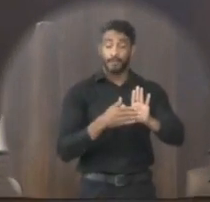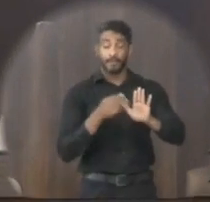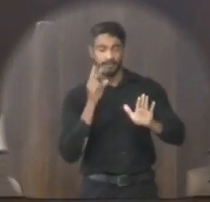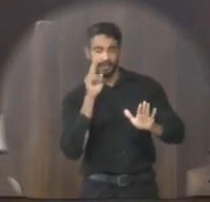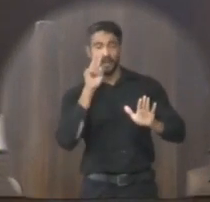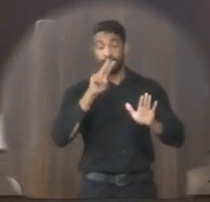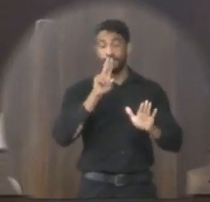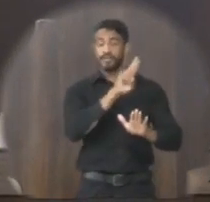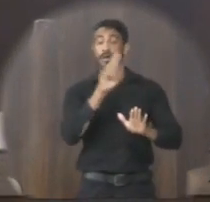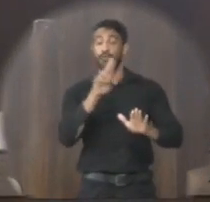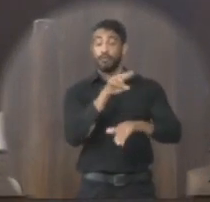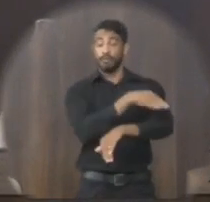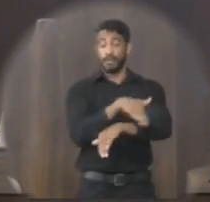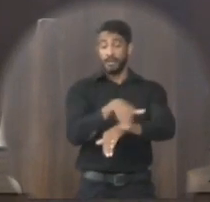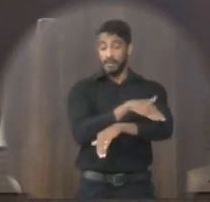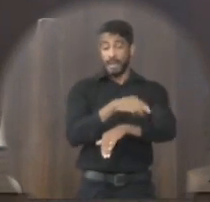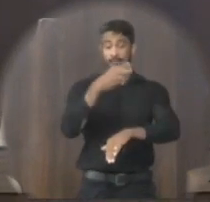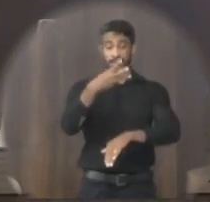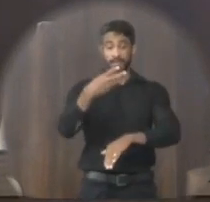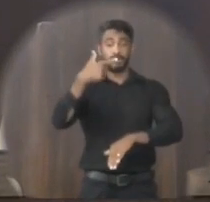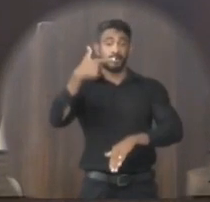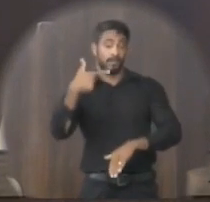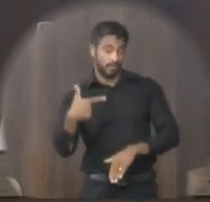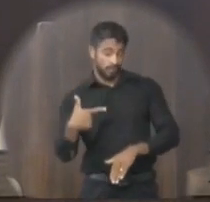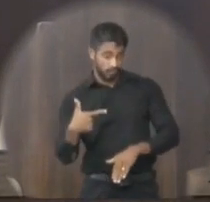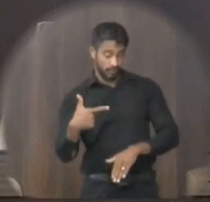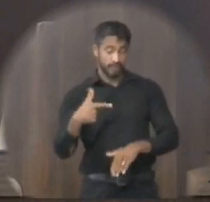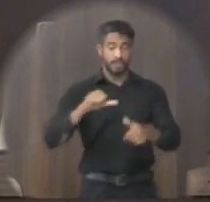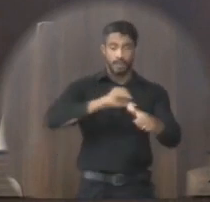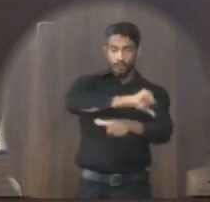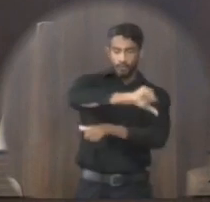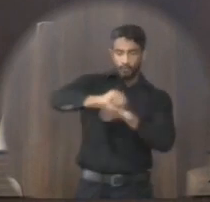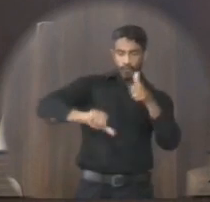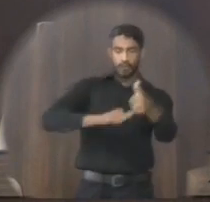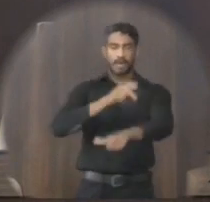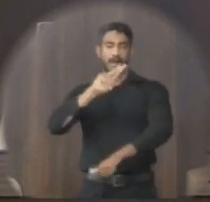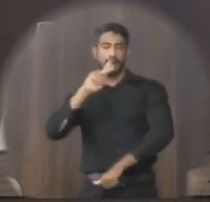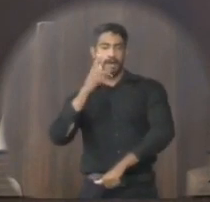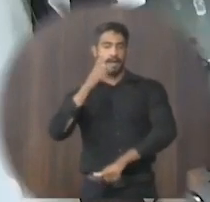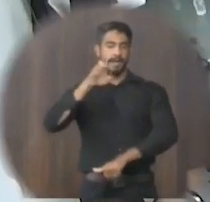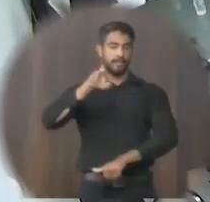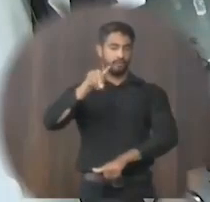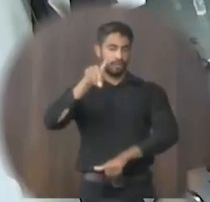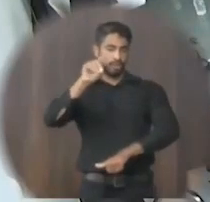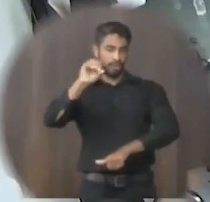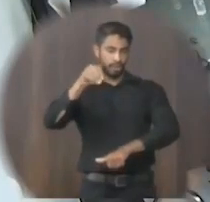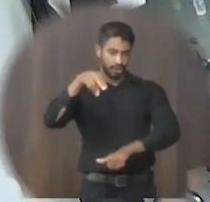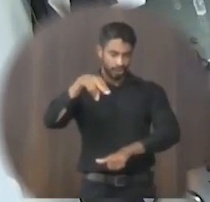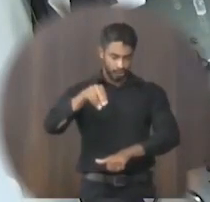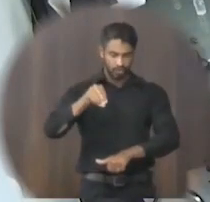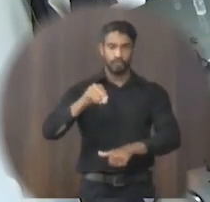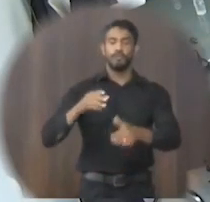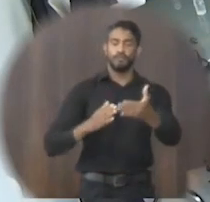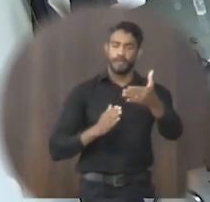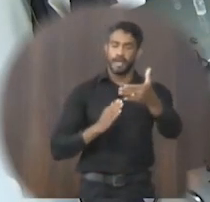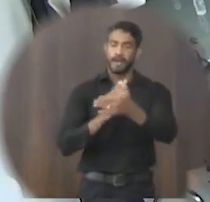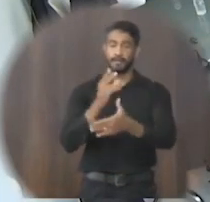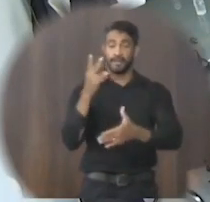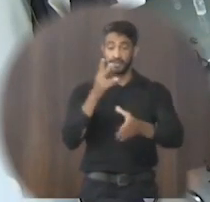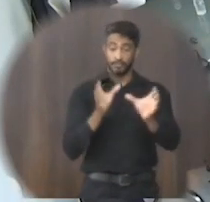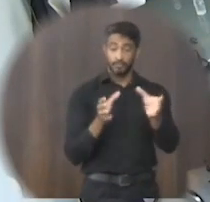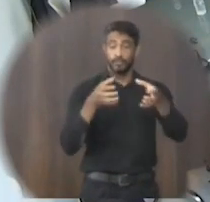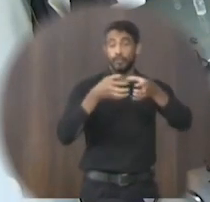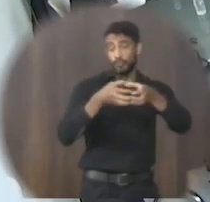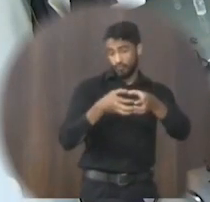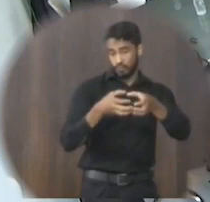visa dar denominação à rua 32 no bairro Veredas de rua Herodino da Silva Ferraz e foi aprovado em segundo